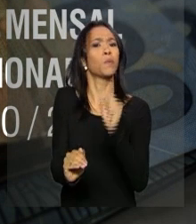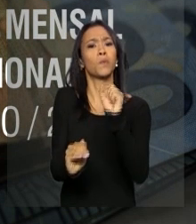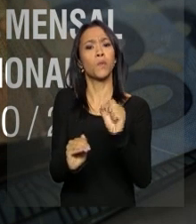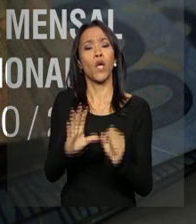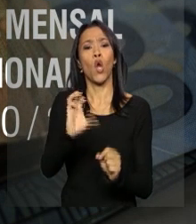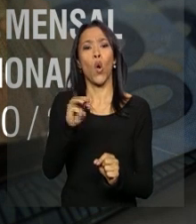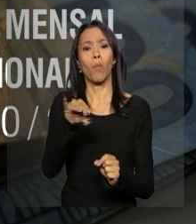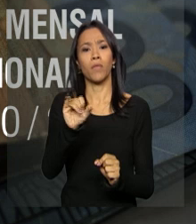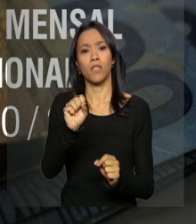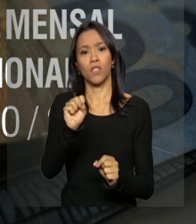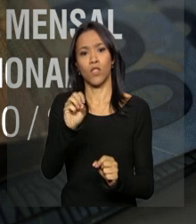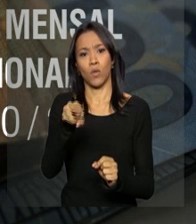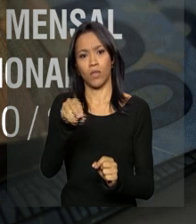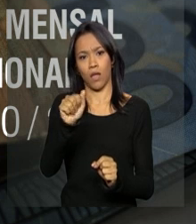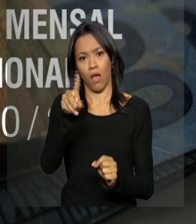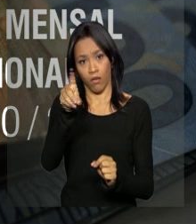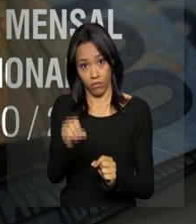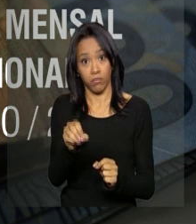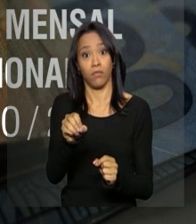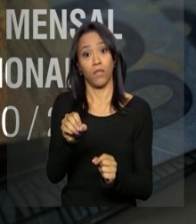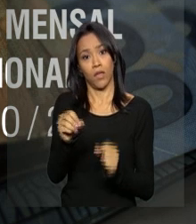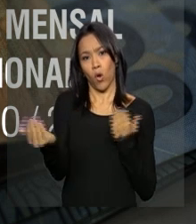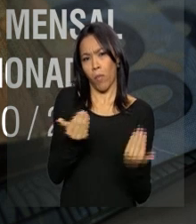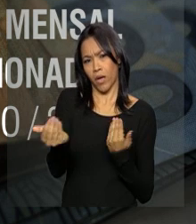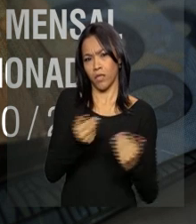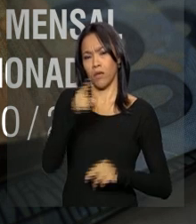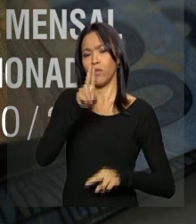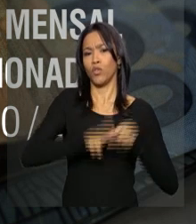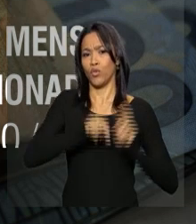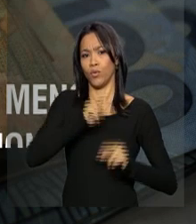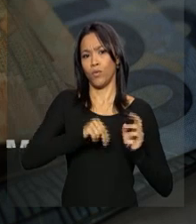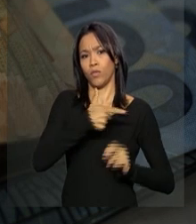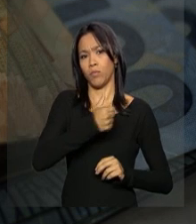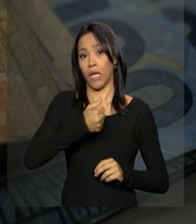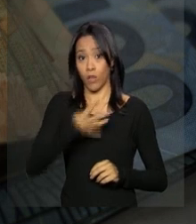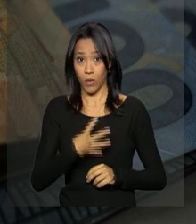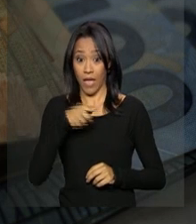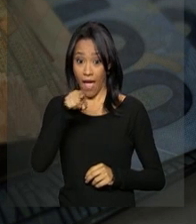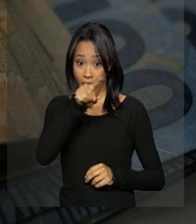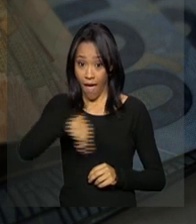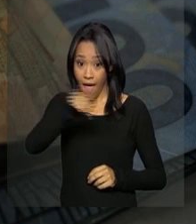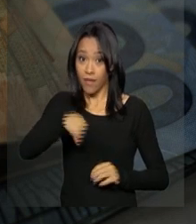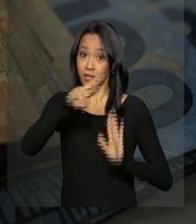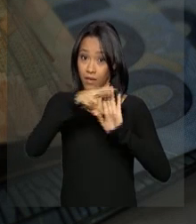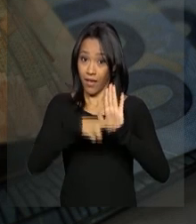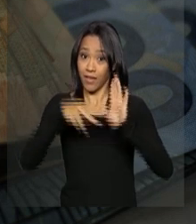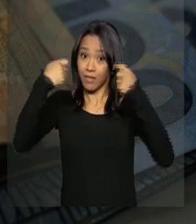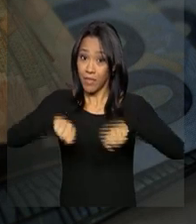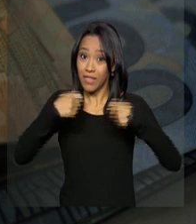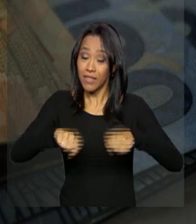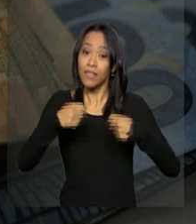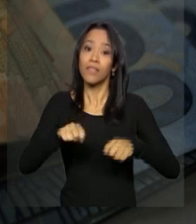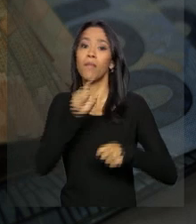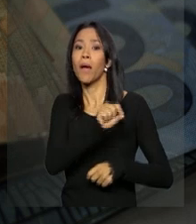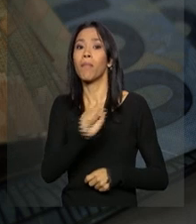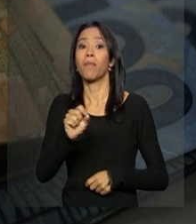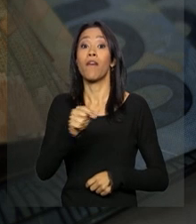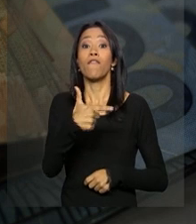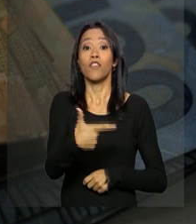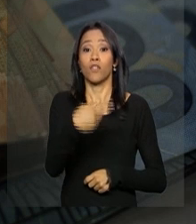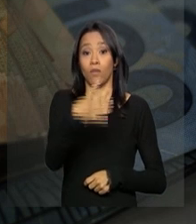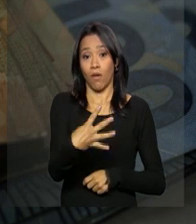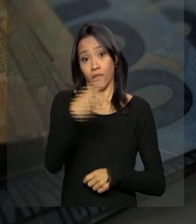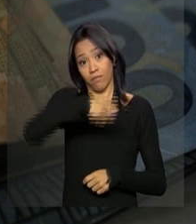comissionados em comparação com junho de 2014. Essas medidas têm de funcionar nos 24 meses